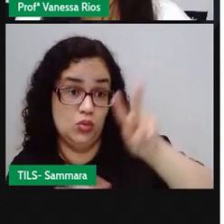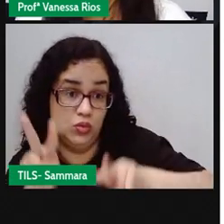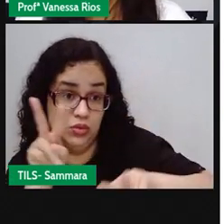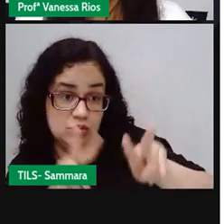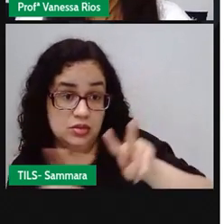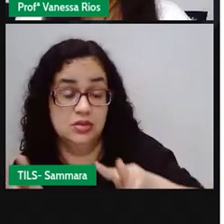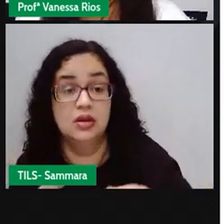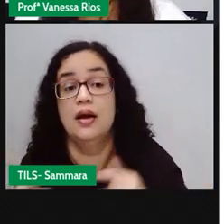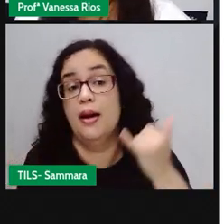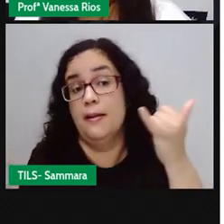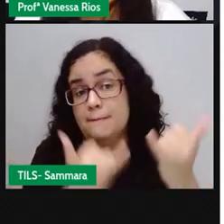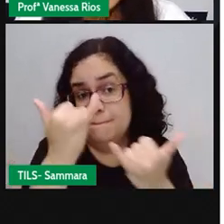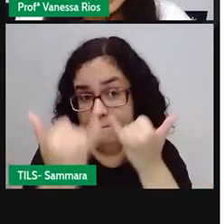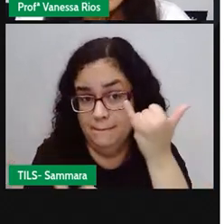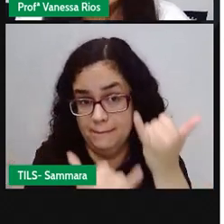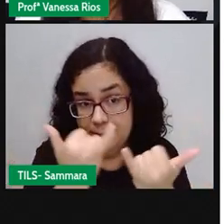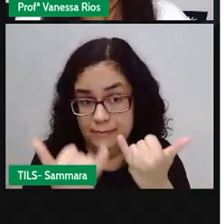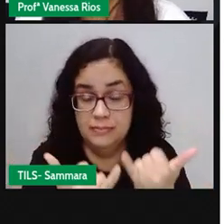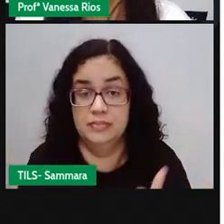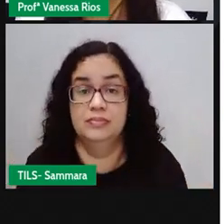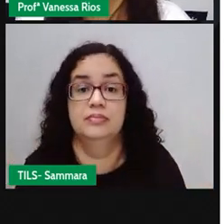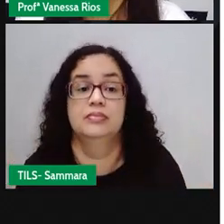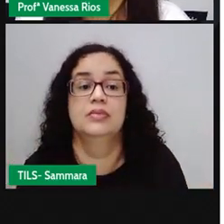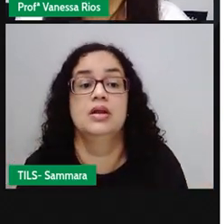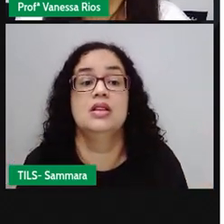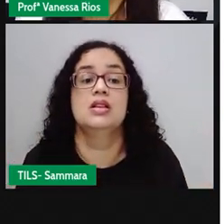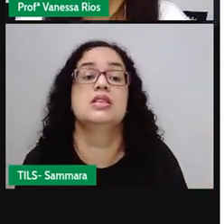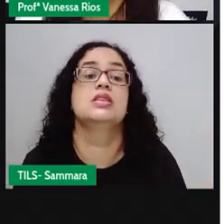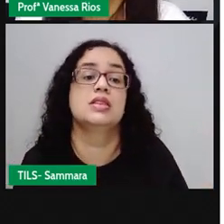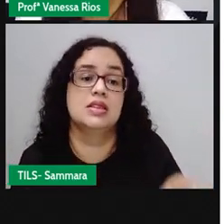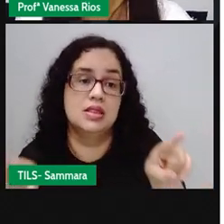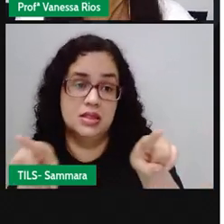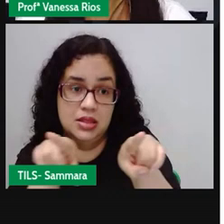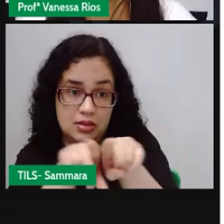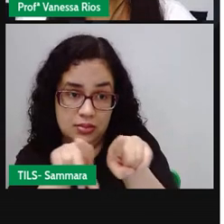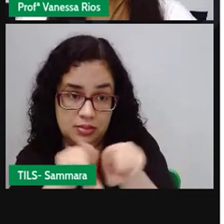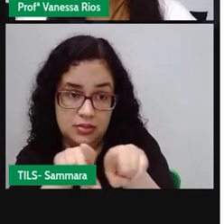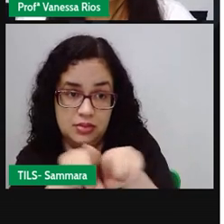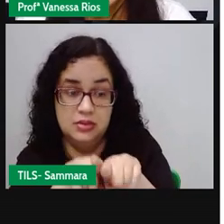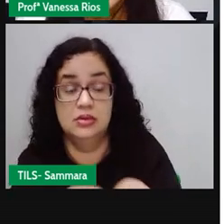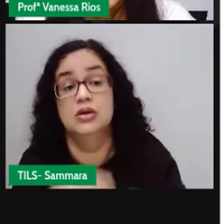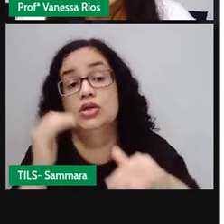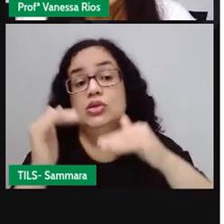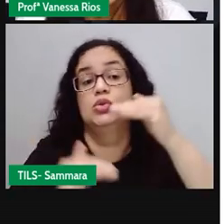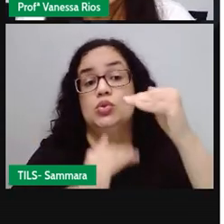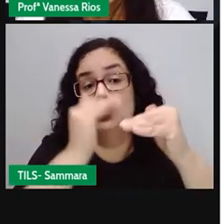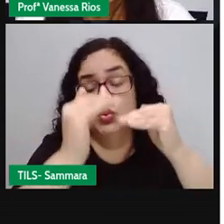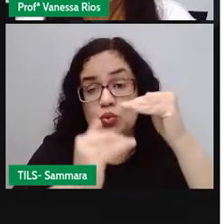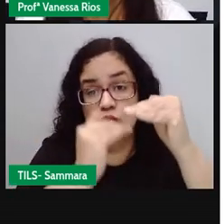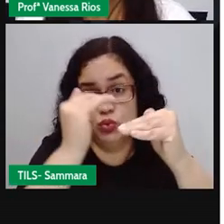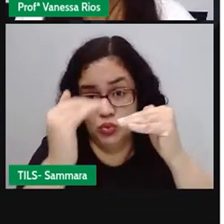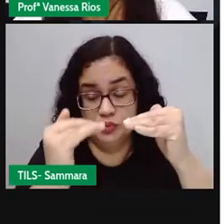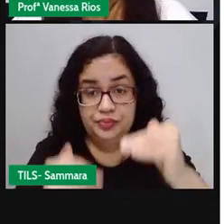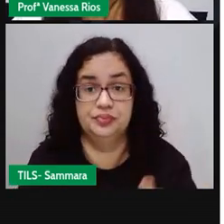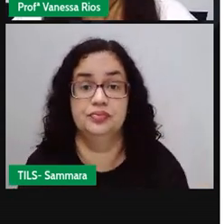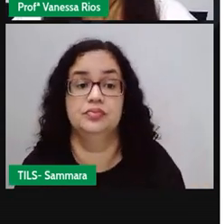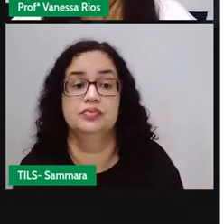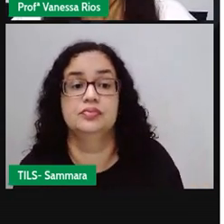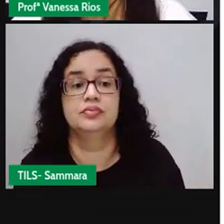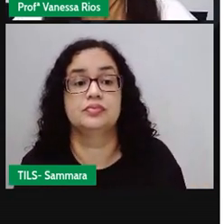além da diversão, além do lazer, a brincadeira também proporciona o nosso desenvolvimento, né? Enquanto